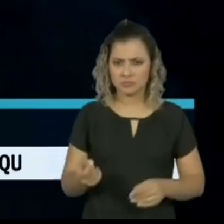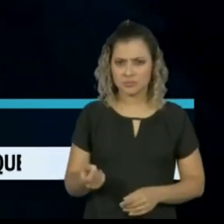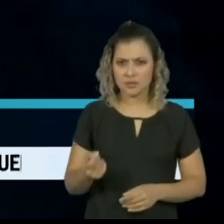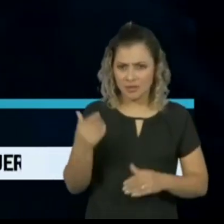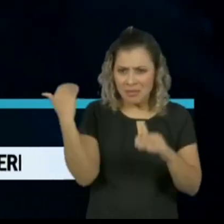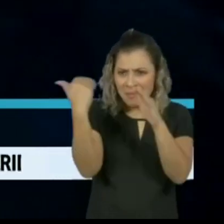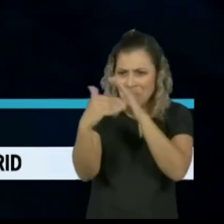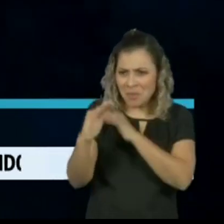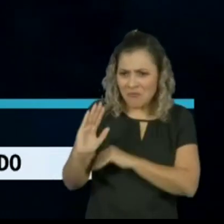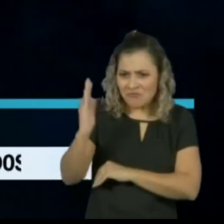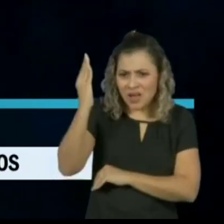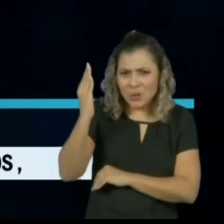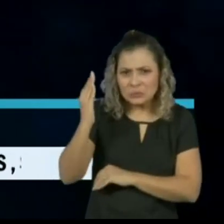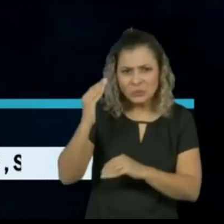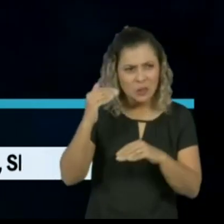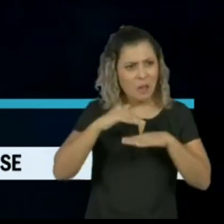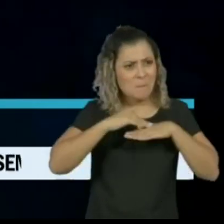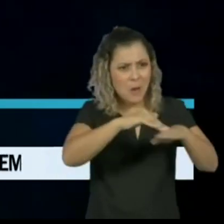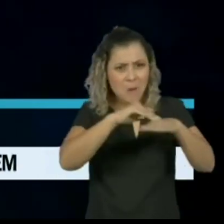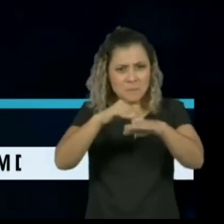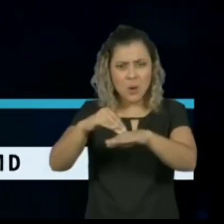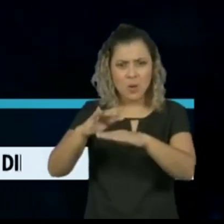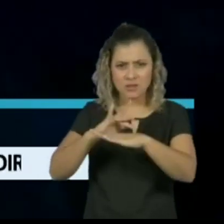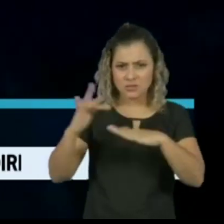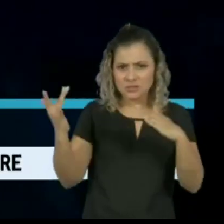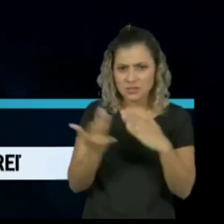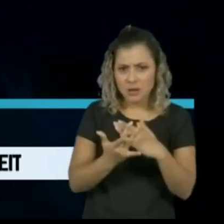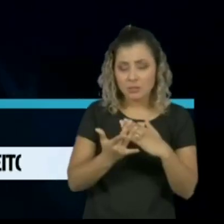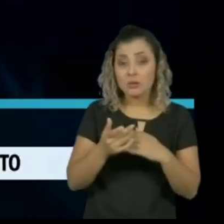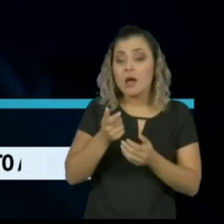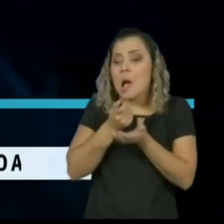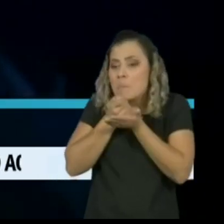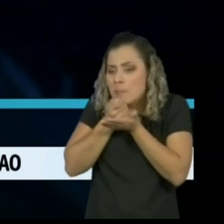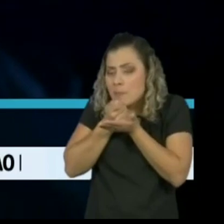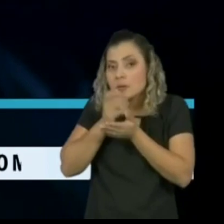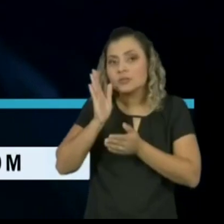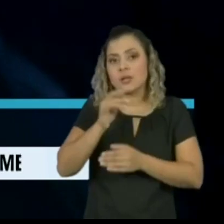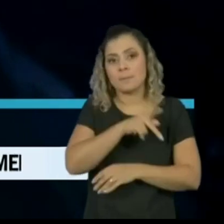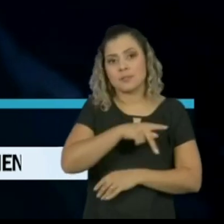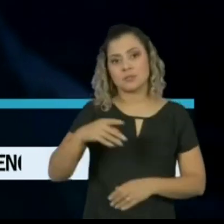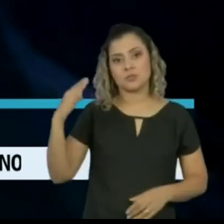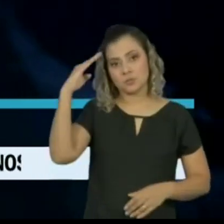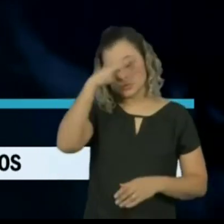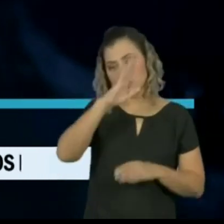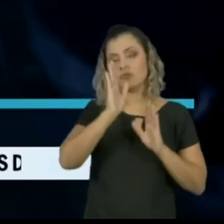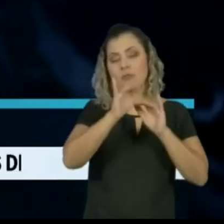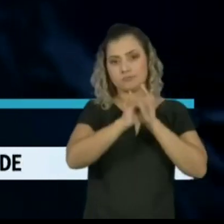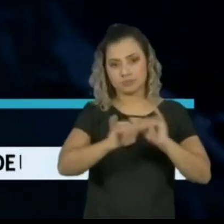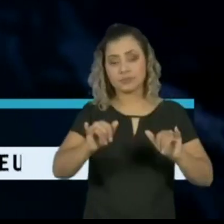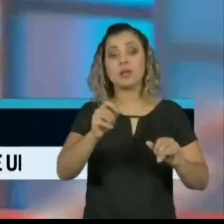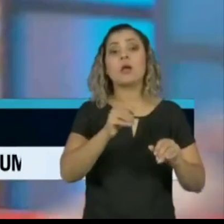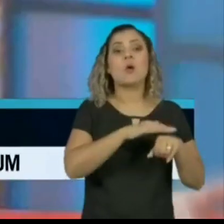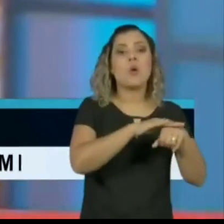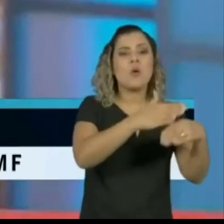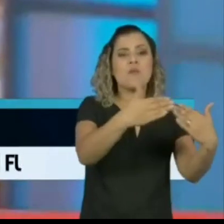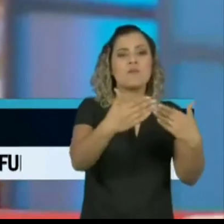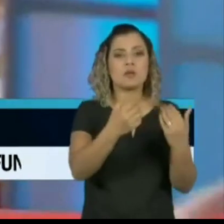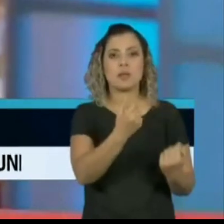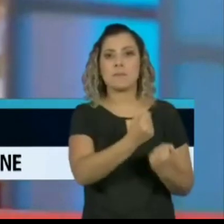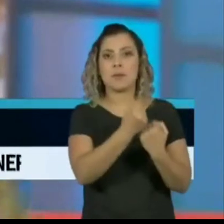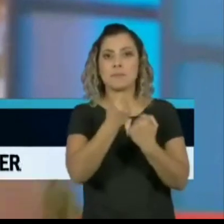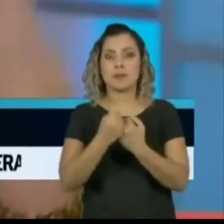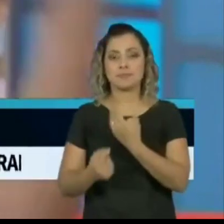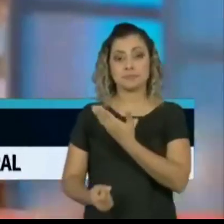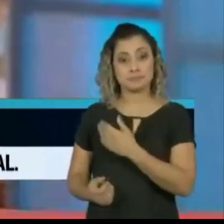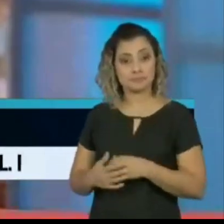para atacar políticos em redes sociais. O áudio já havia sido citado pelo presidente Jair Bolsonaro em conversa com apoiadores. A